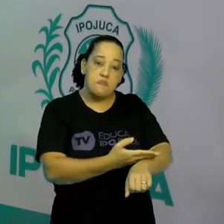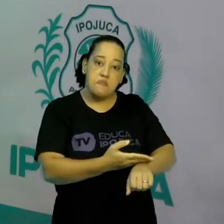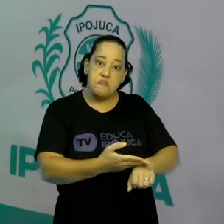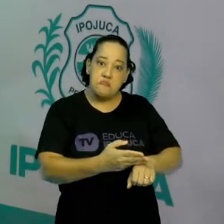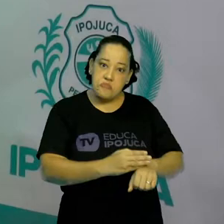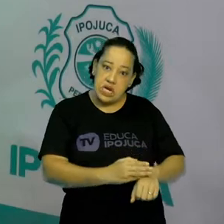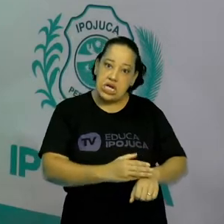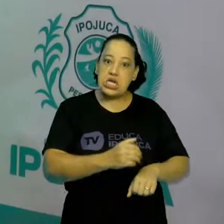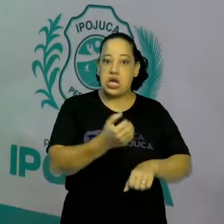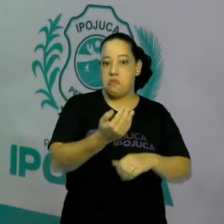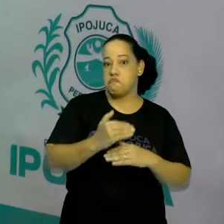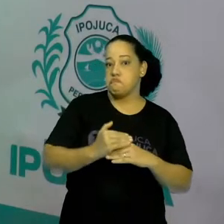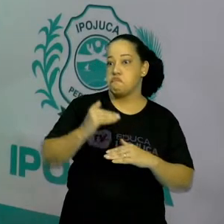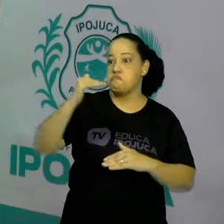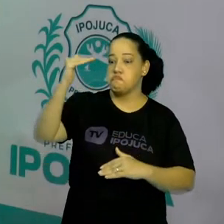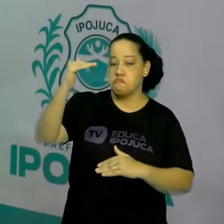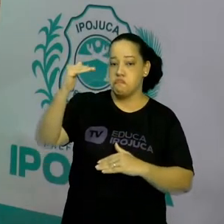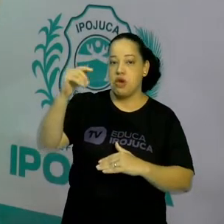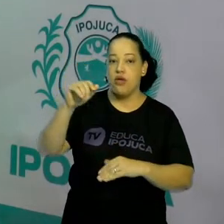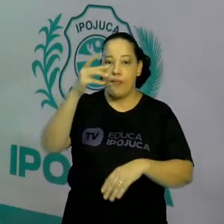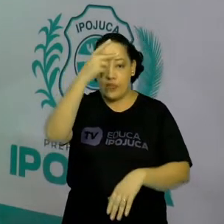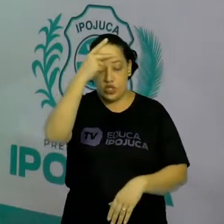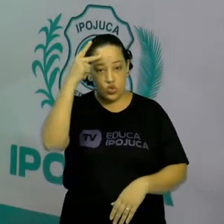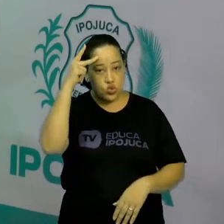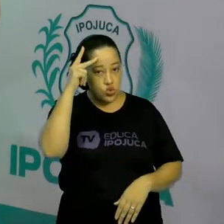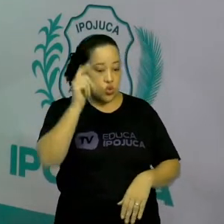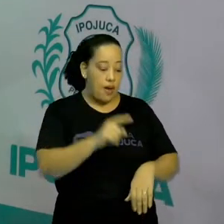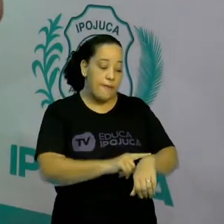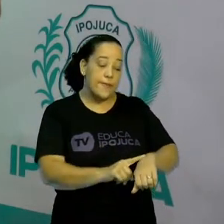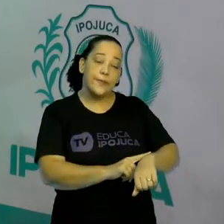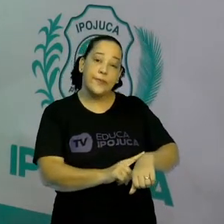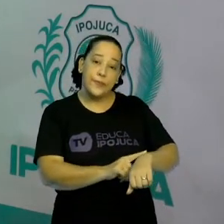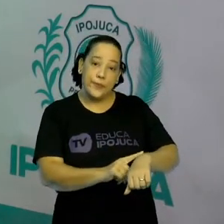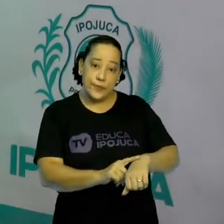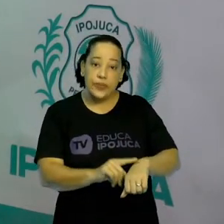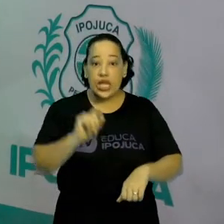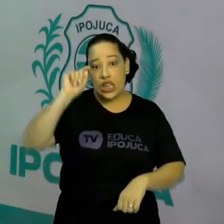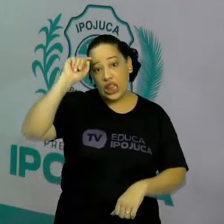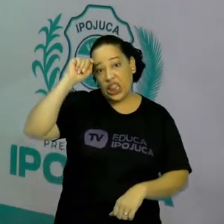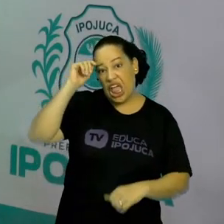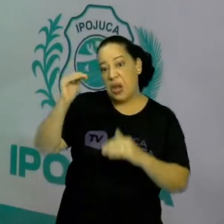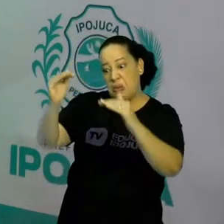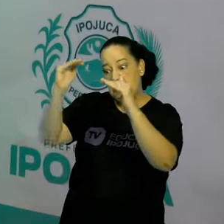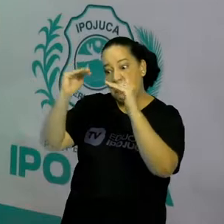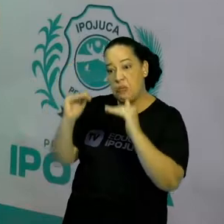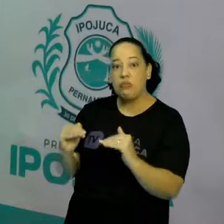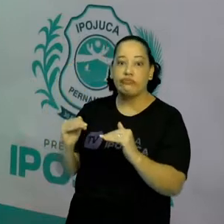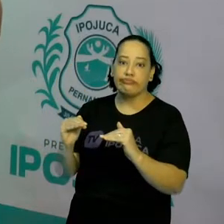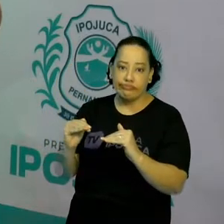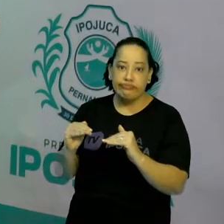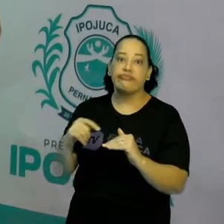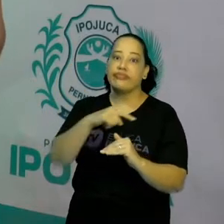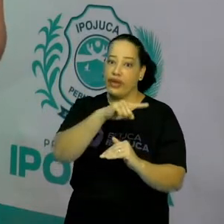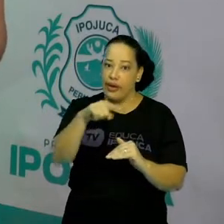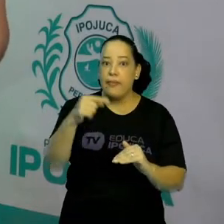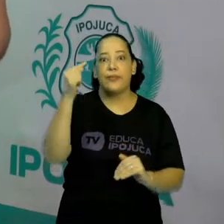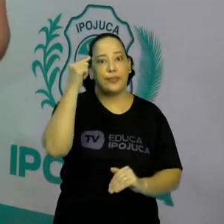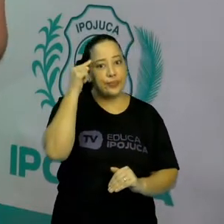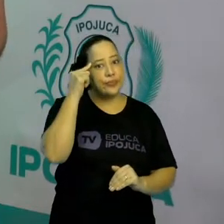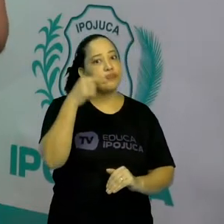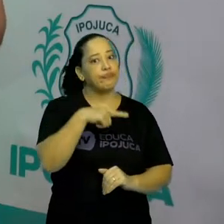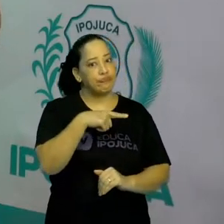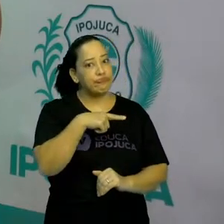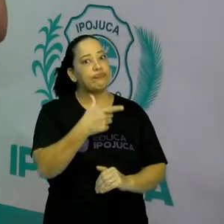aos asiáticos, não é? Então, essas teorias raciais, né? Teorias racistas e que hoje se provam totalmente falsas,